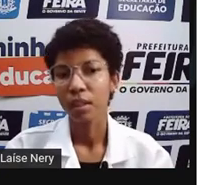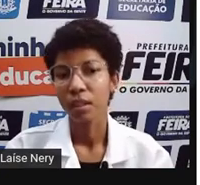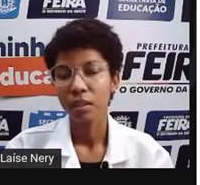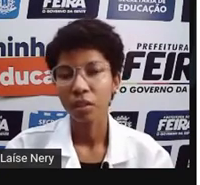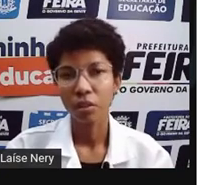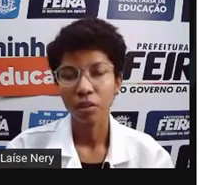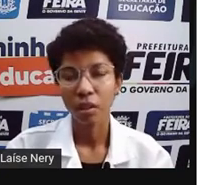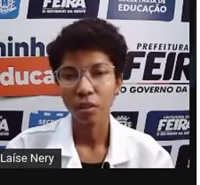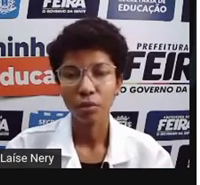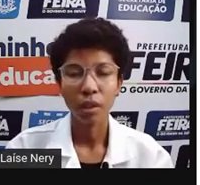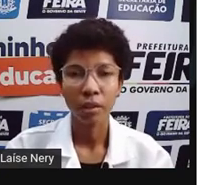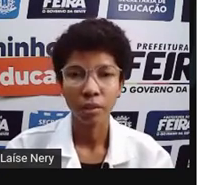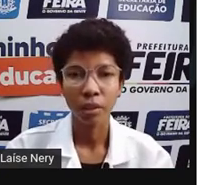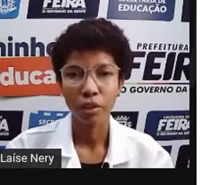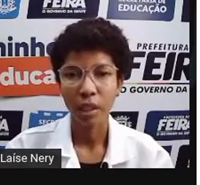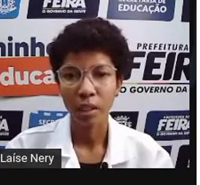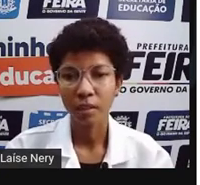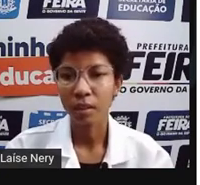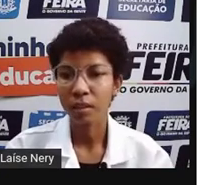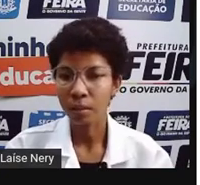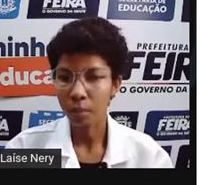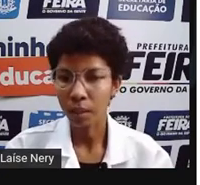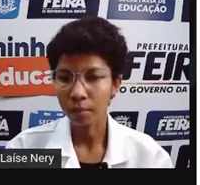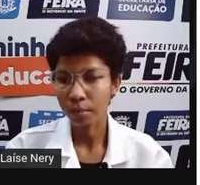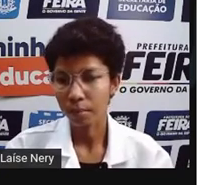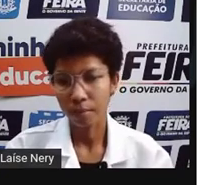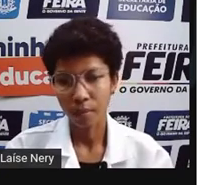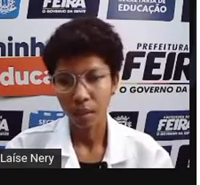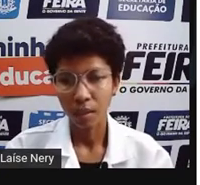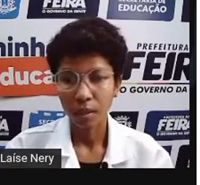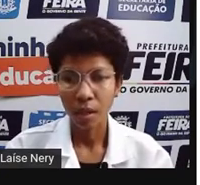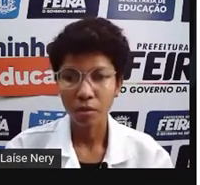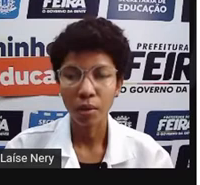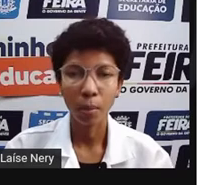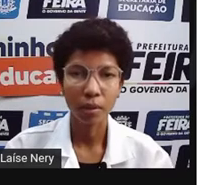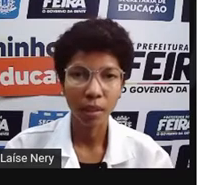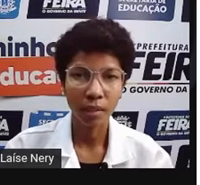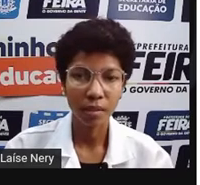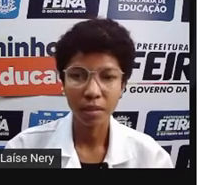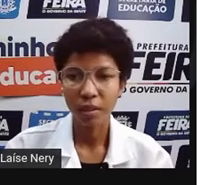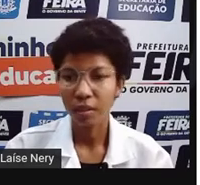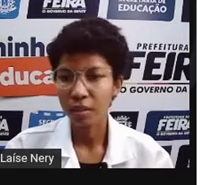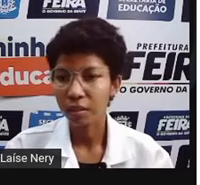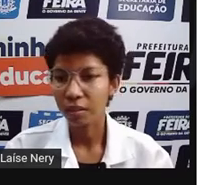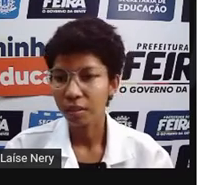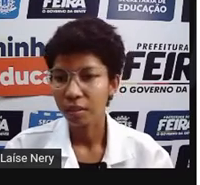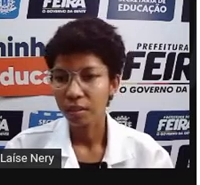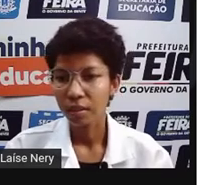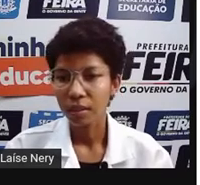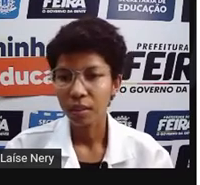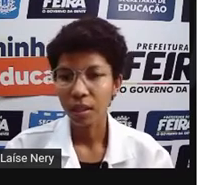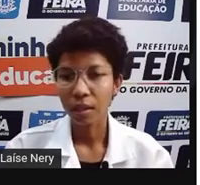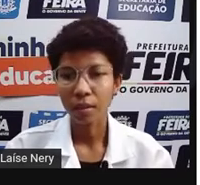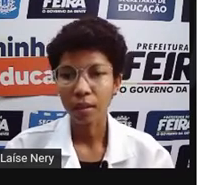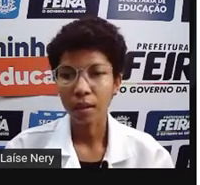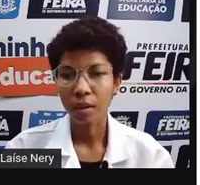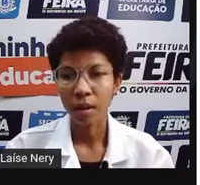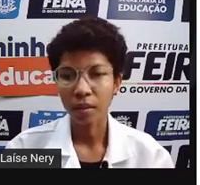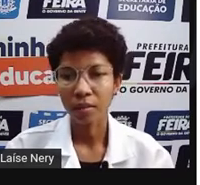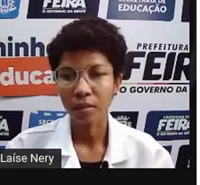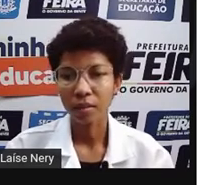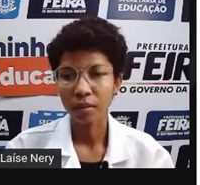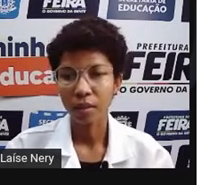que utilizam energia elétrica também têm a sua potência, que é